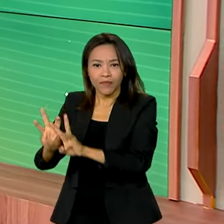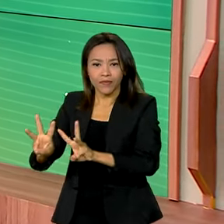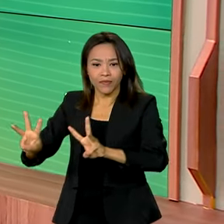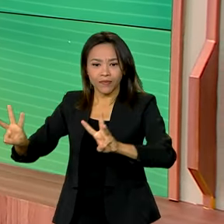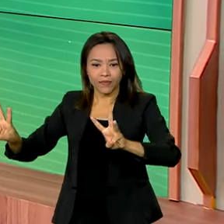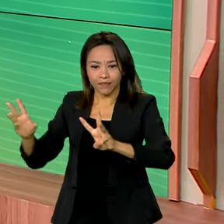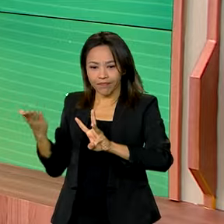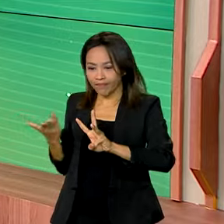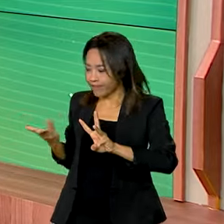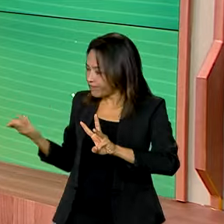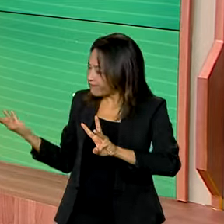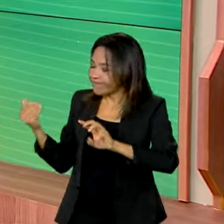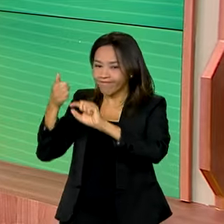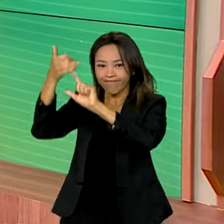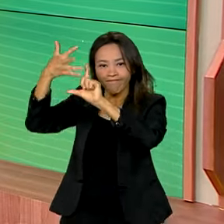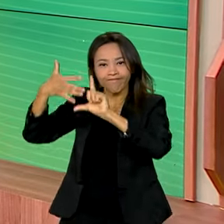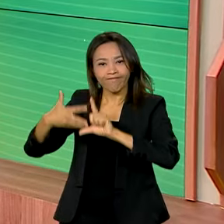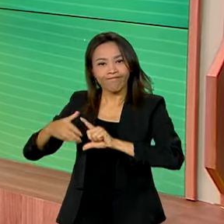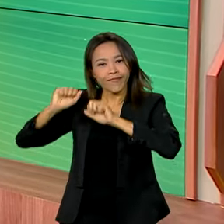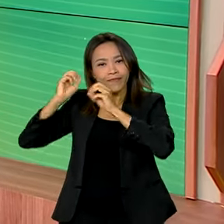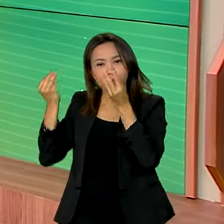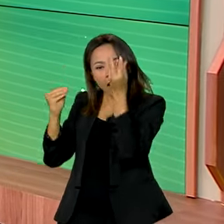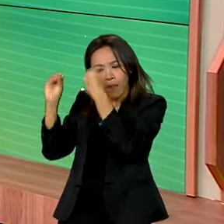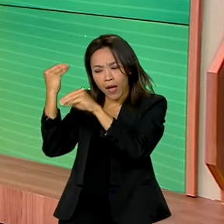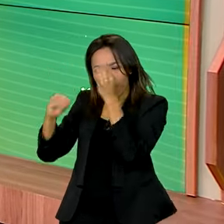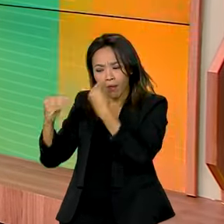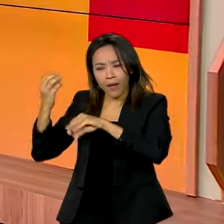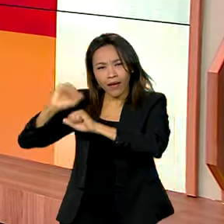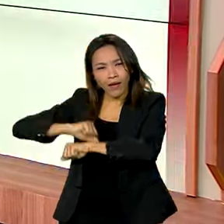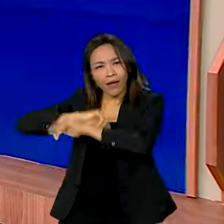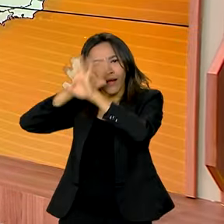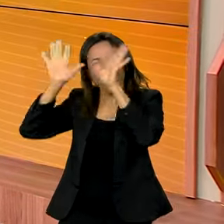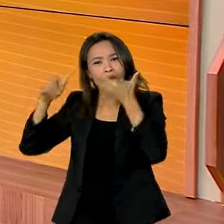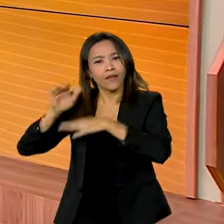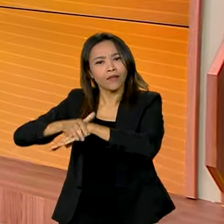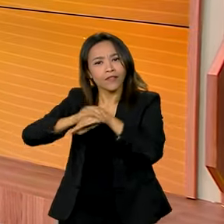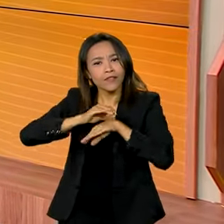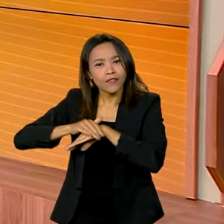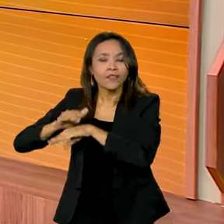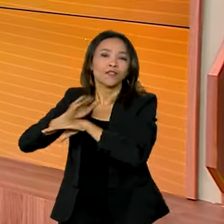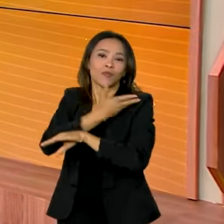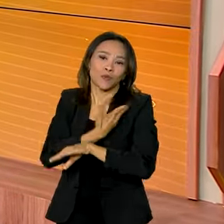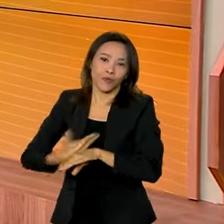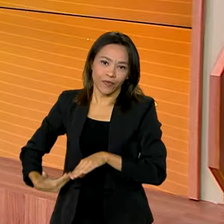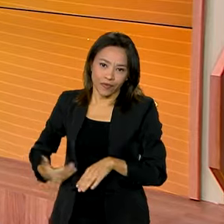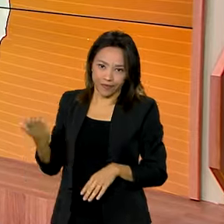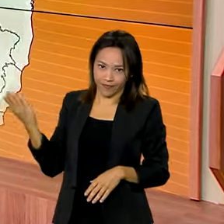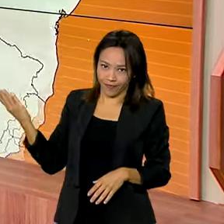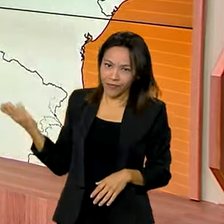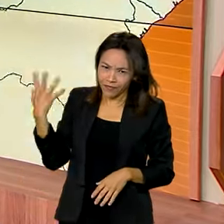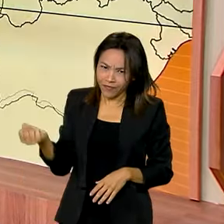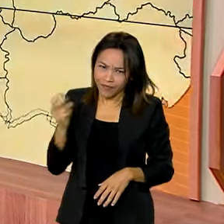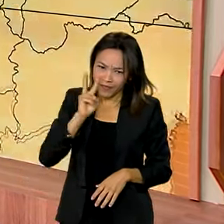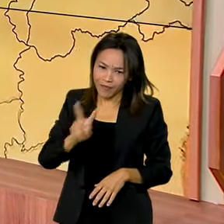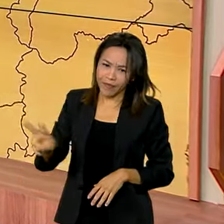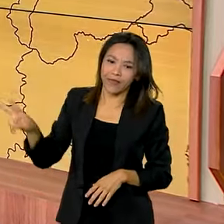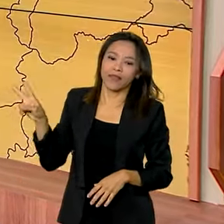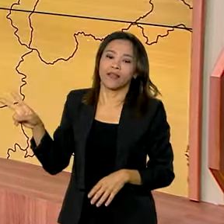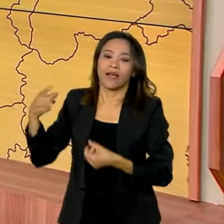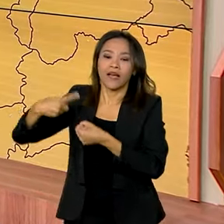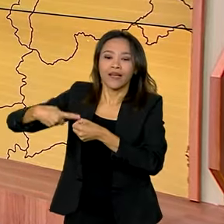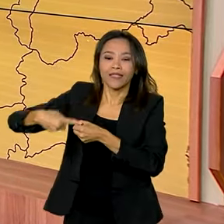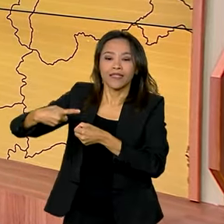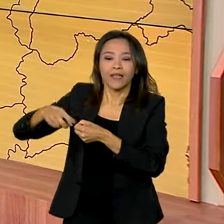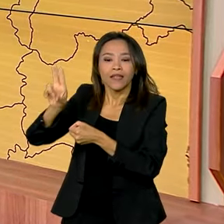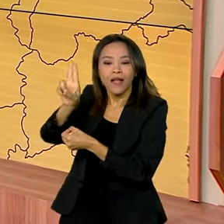plataforma que mostra com transparência as ações federais em andamento no país. Vamos dar uma olhada, então? São Gabriel